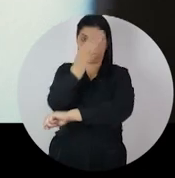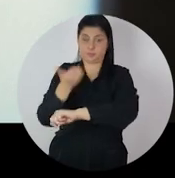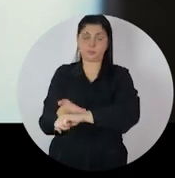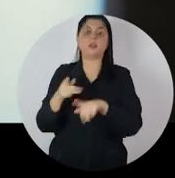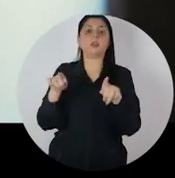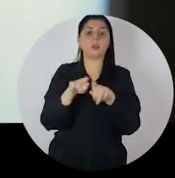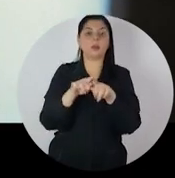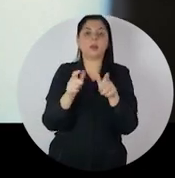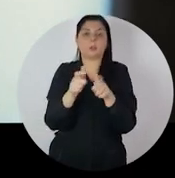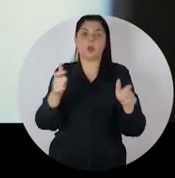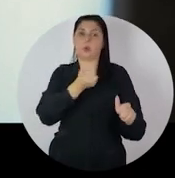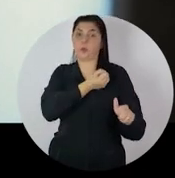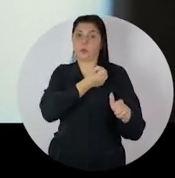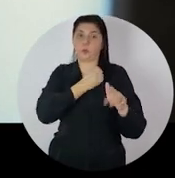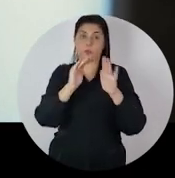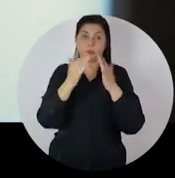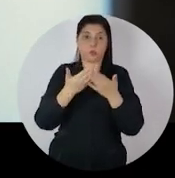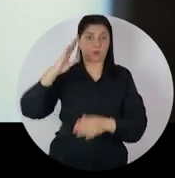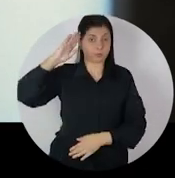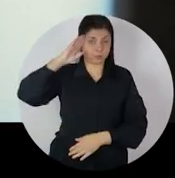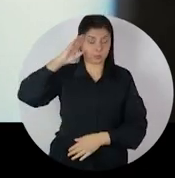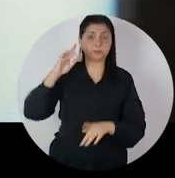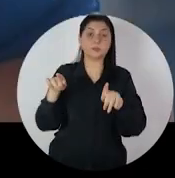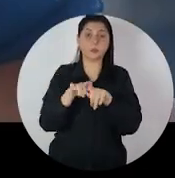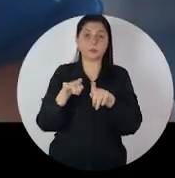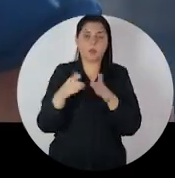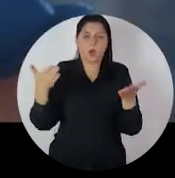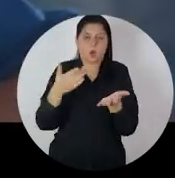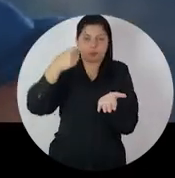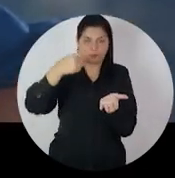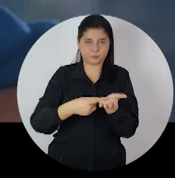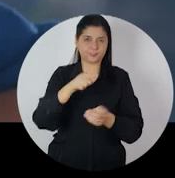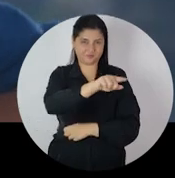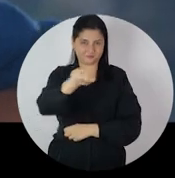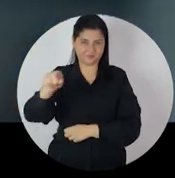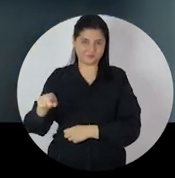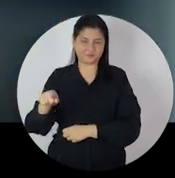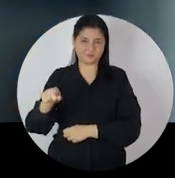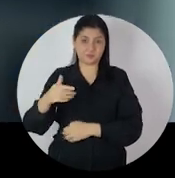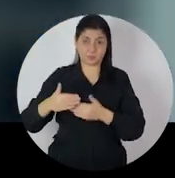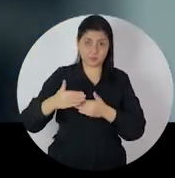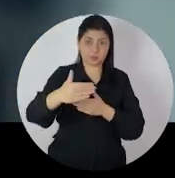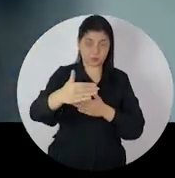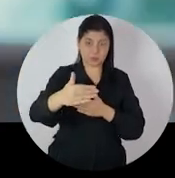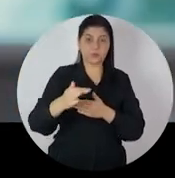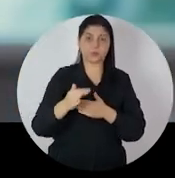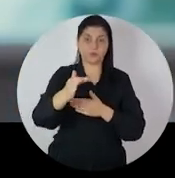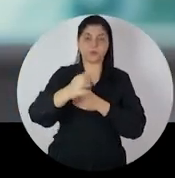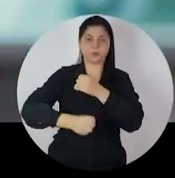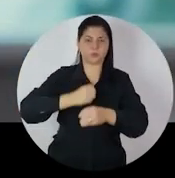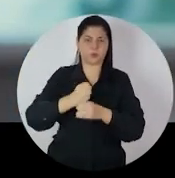integral. Bem como ampliar o número de escolas militares. E eu faço aqui agora um compromisso. Nos